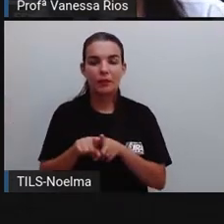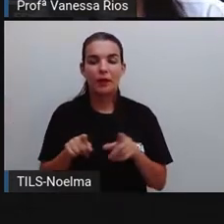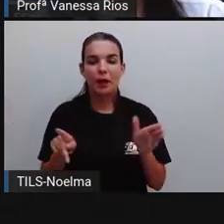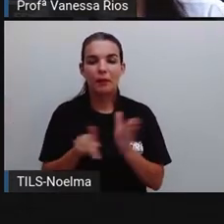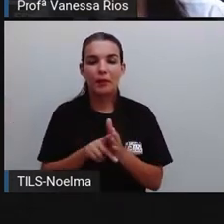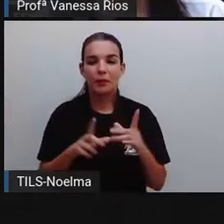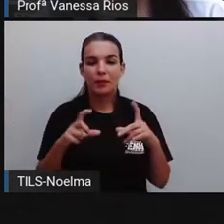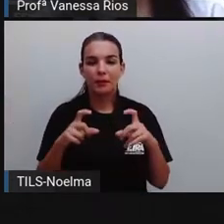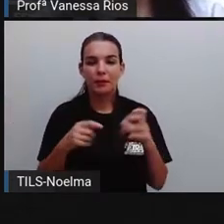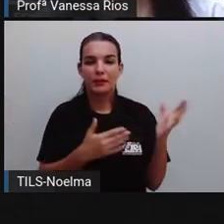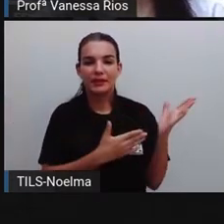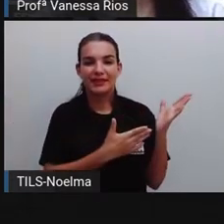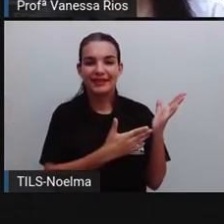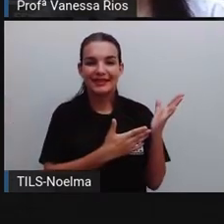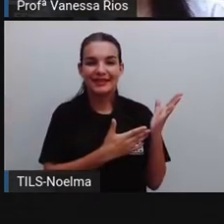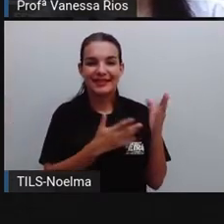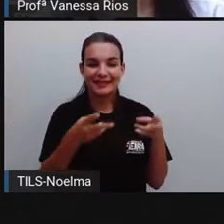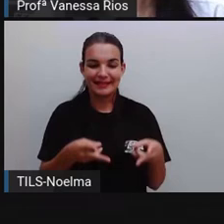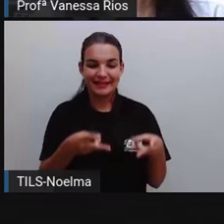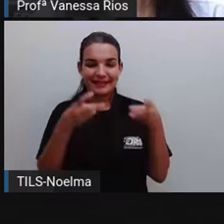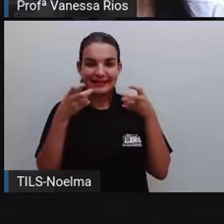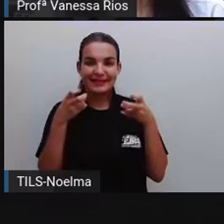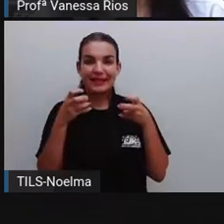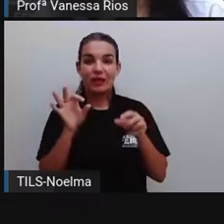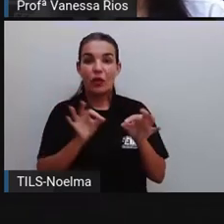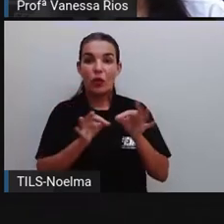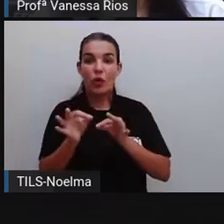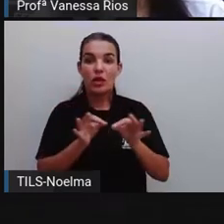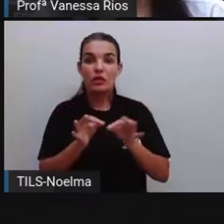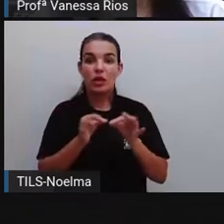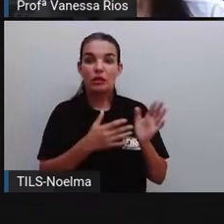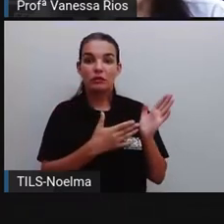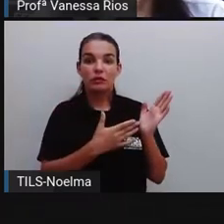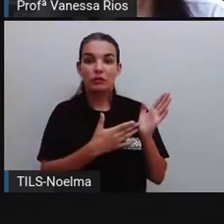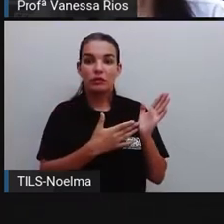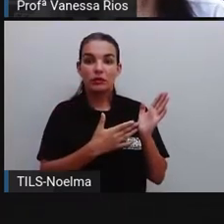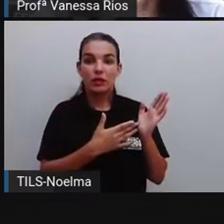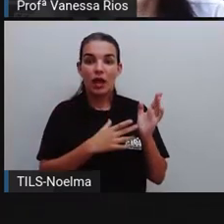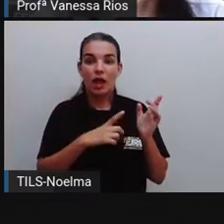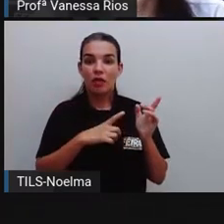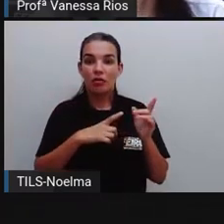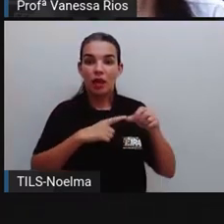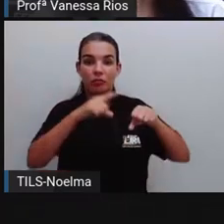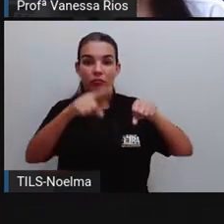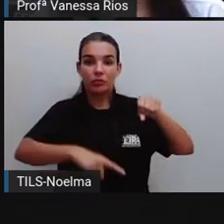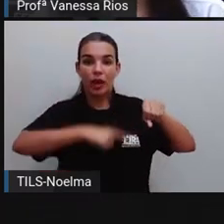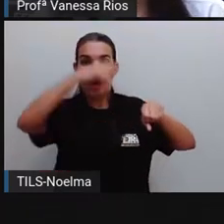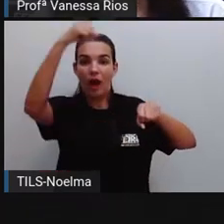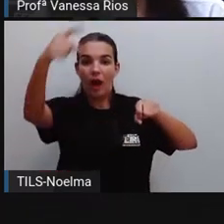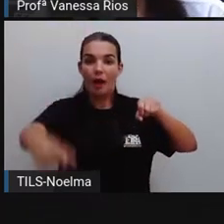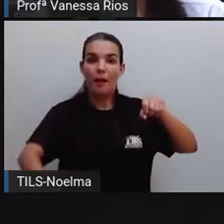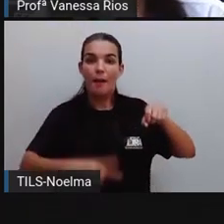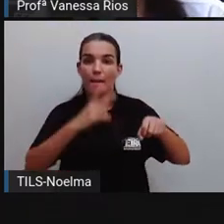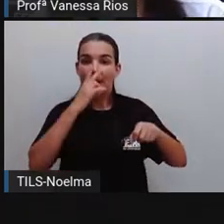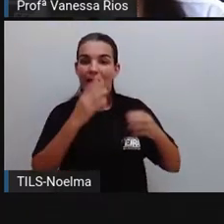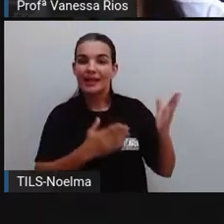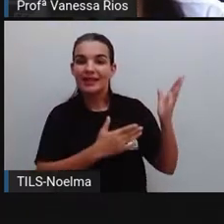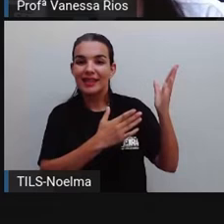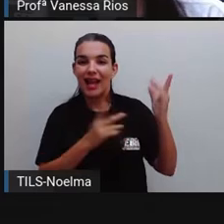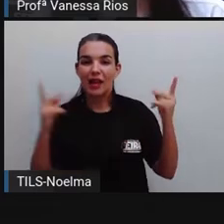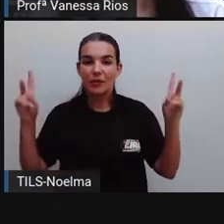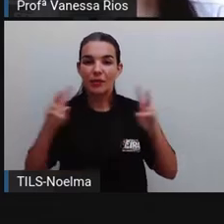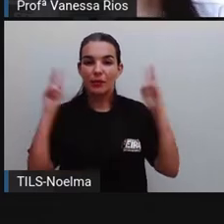observar, não é? A organização de torres, de hélices, parecendo com as torres da energia